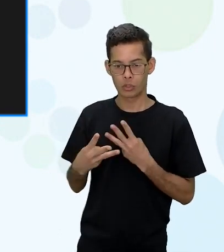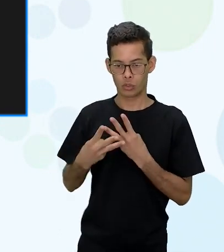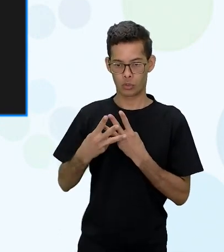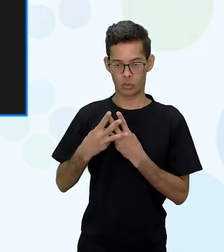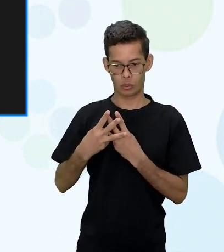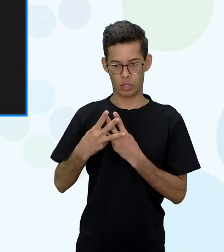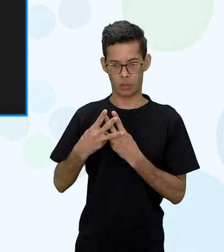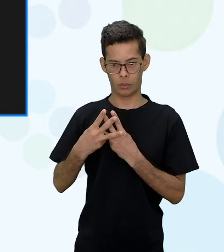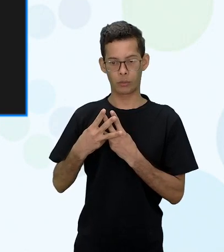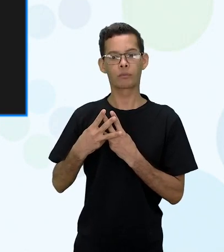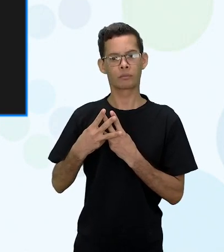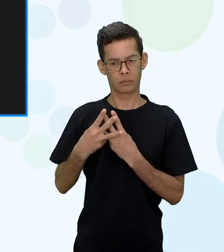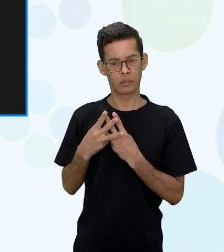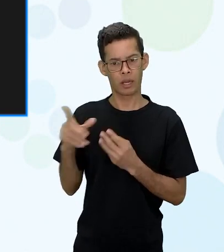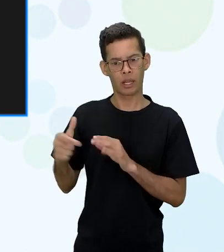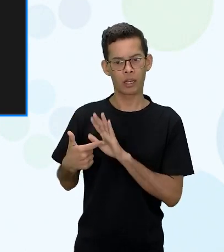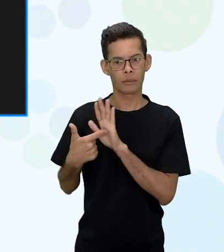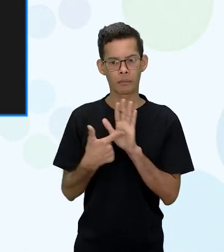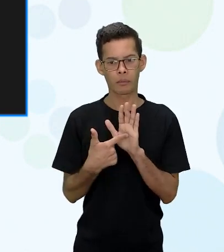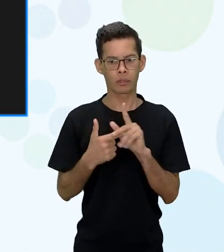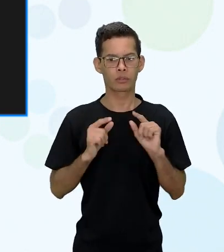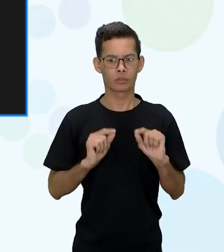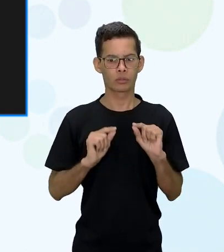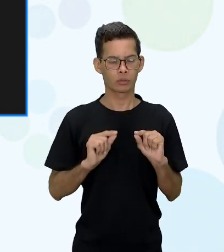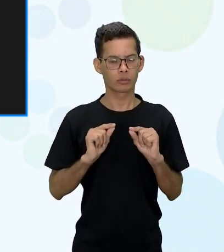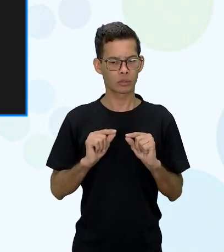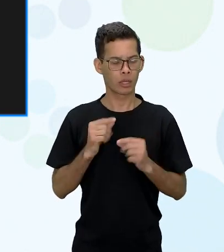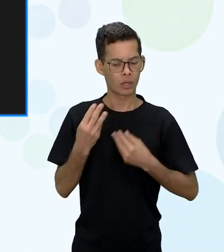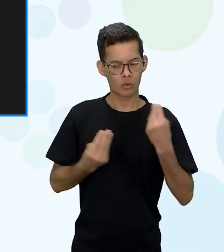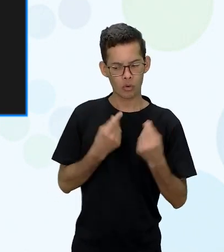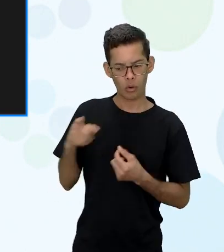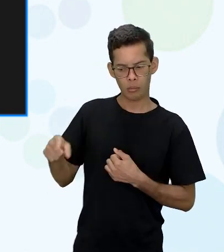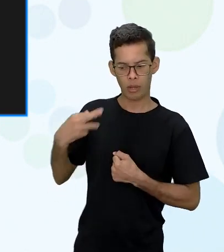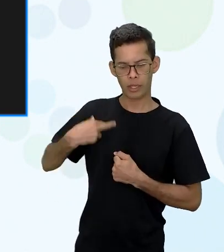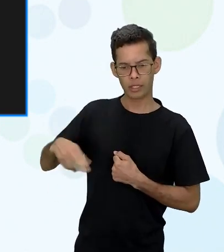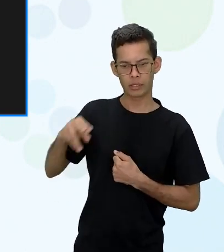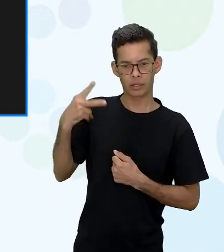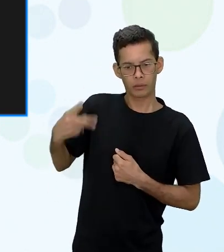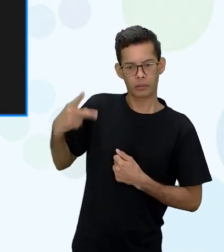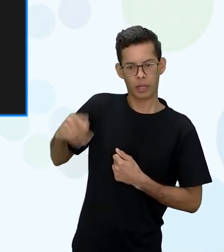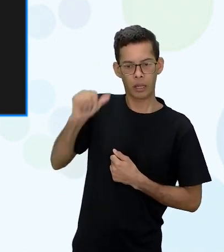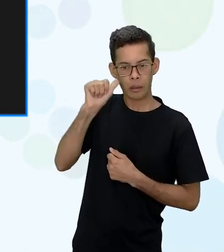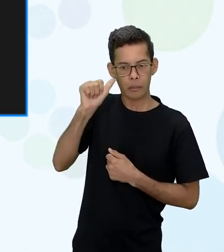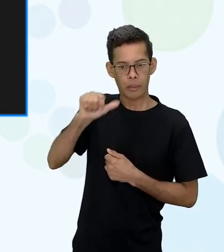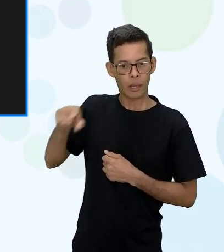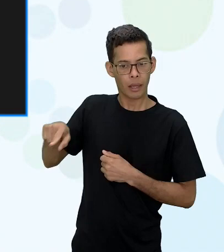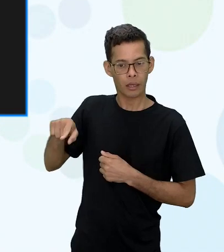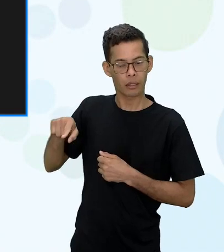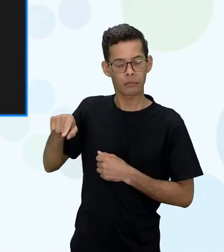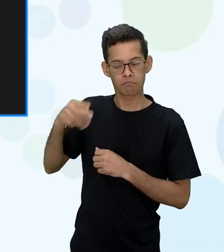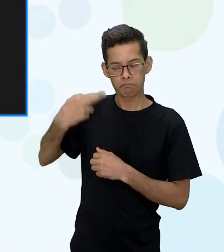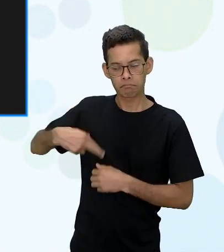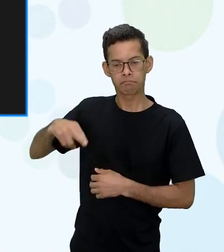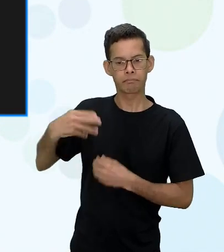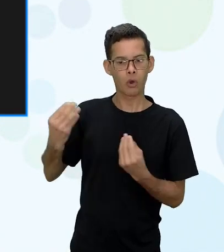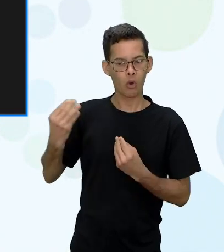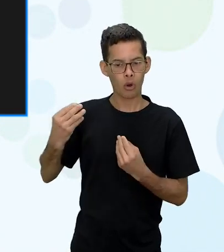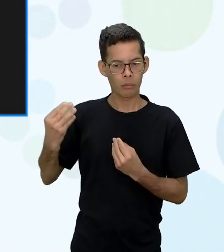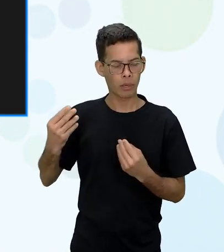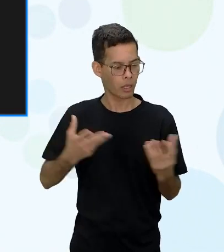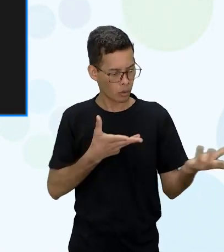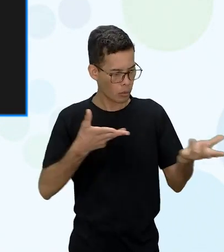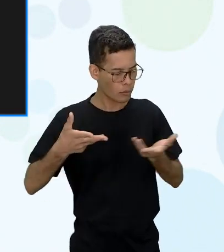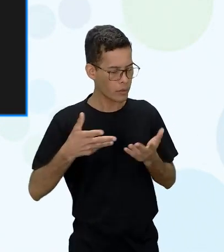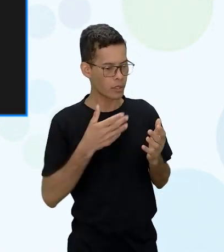ela mostra para ele a religião dela ela traz para que ele possa ver a família